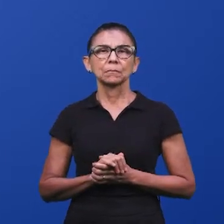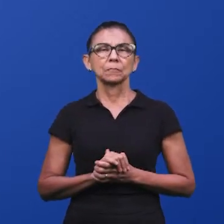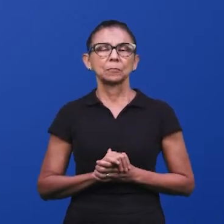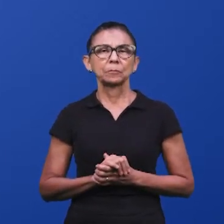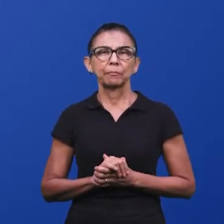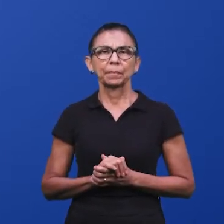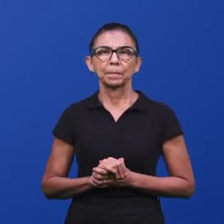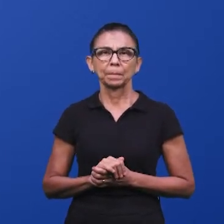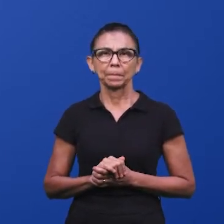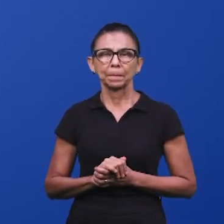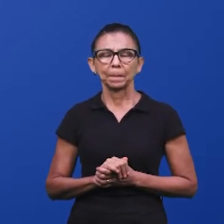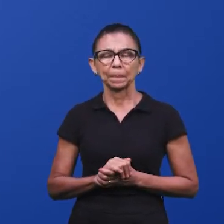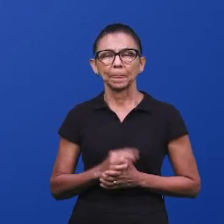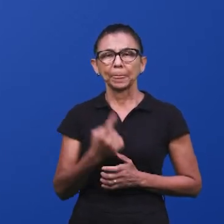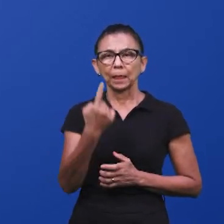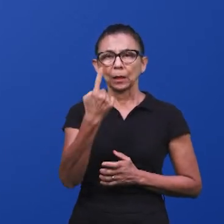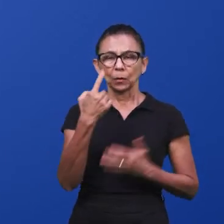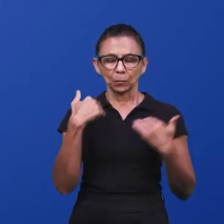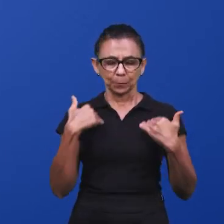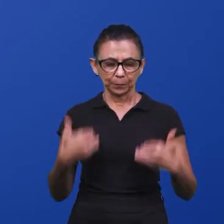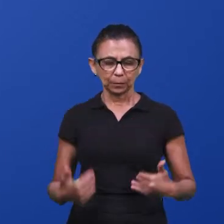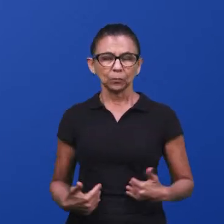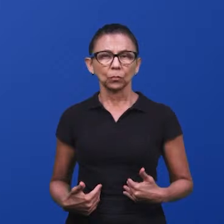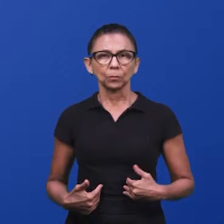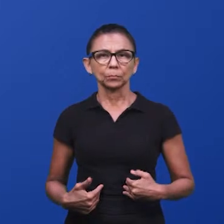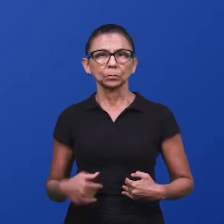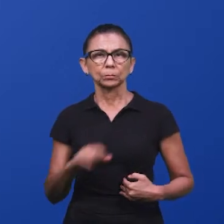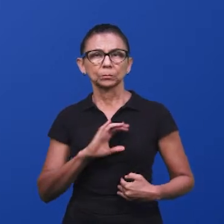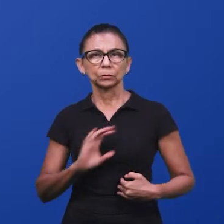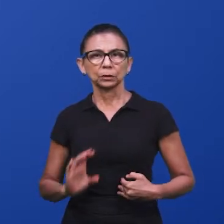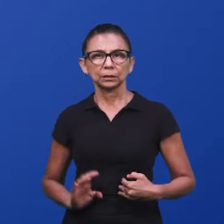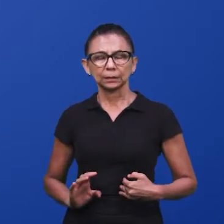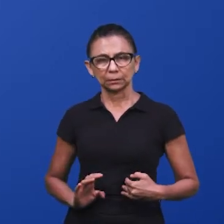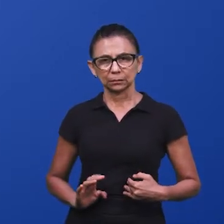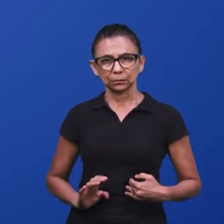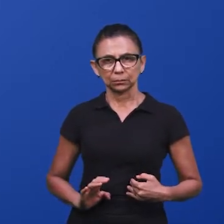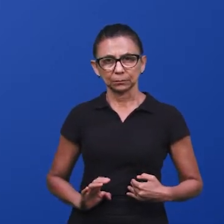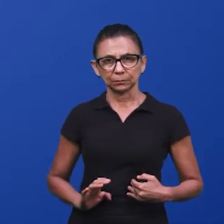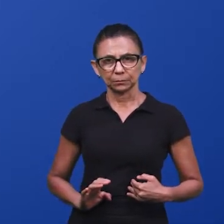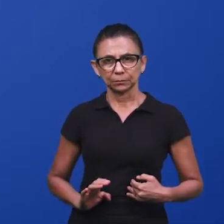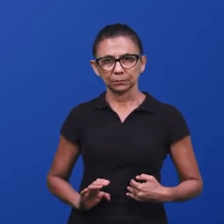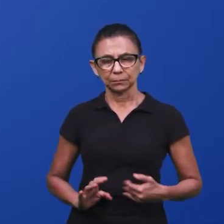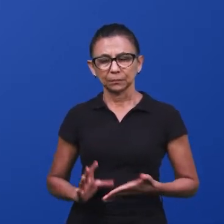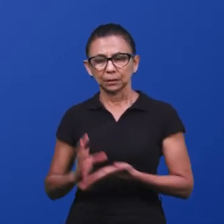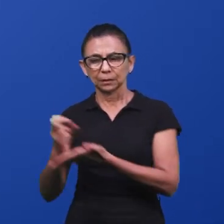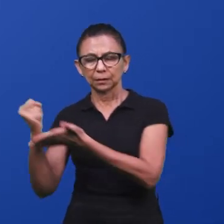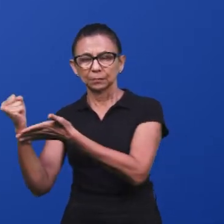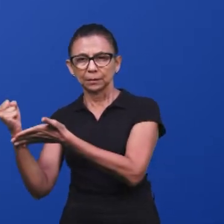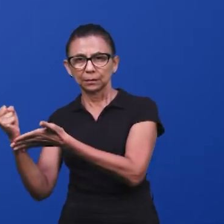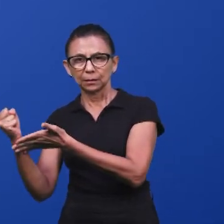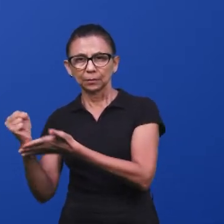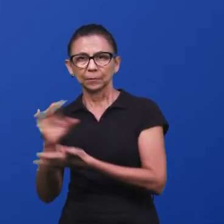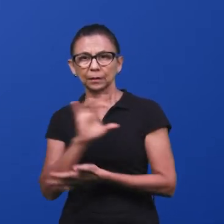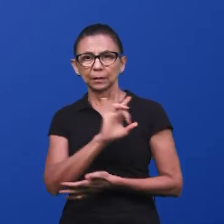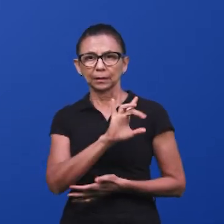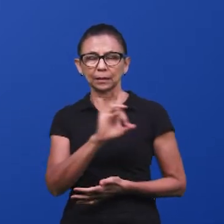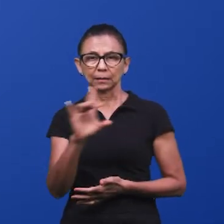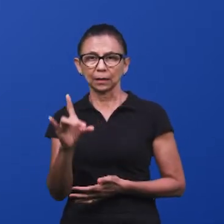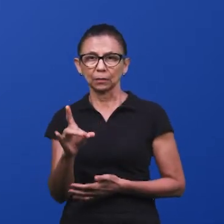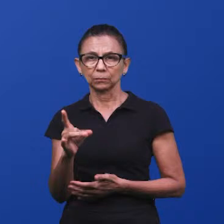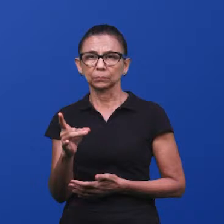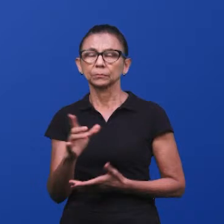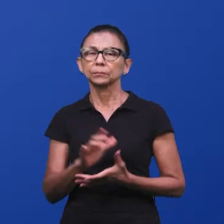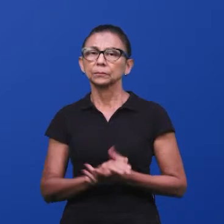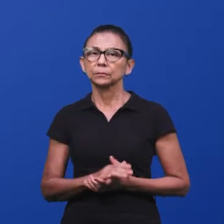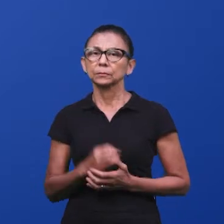arrebatada em um conjunto, em um só corpo. O servo se prepara individualmente. Cada um zela